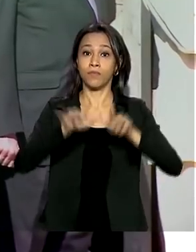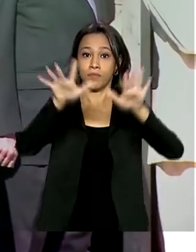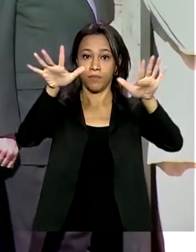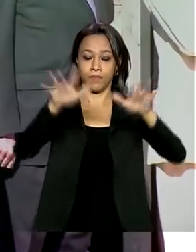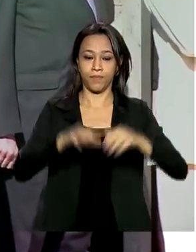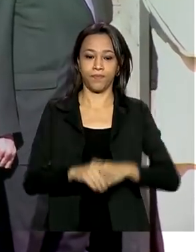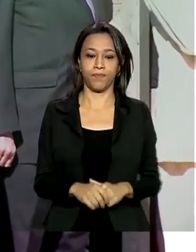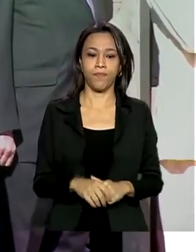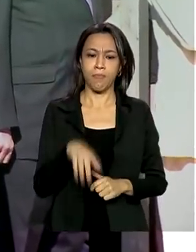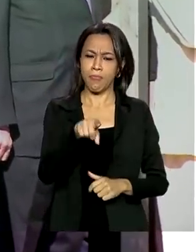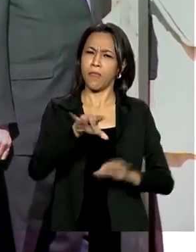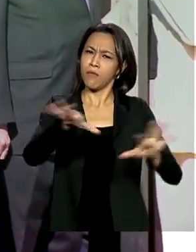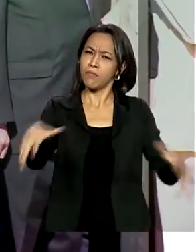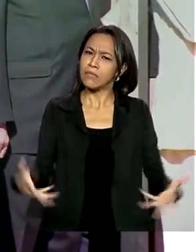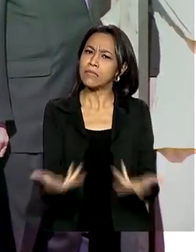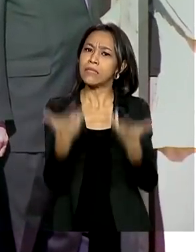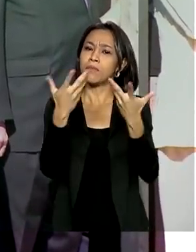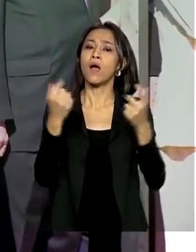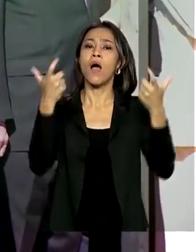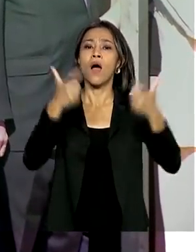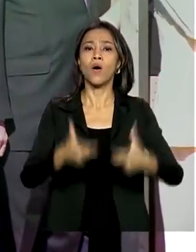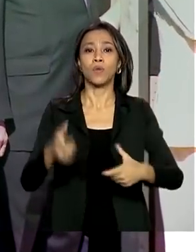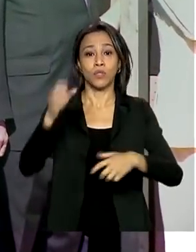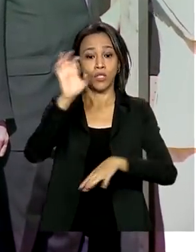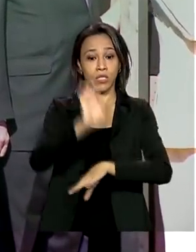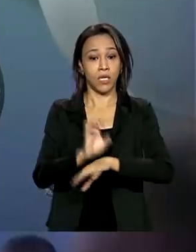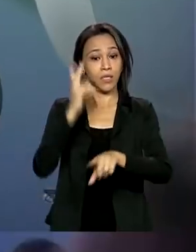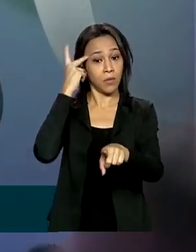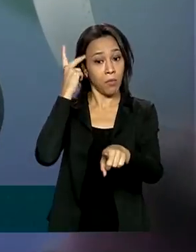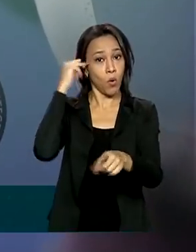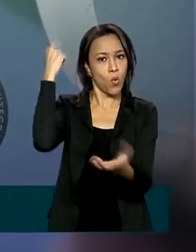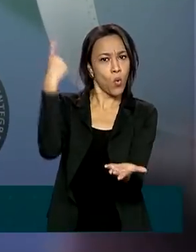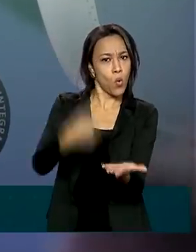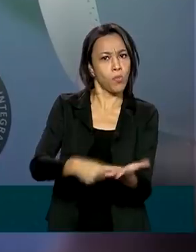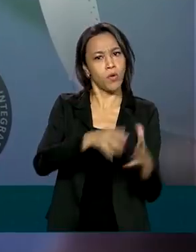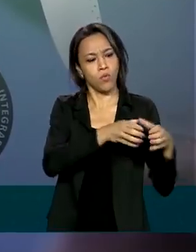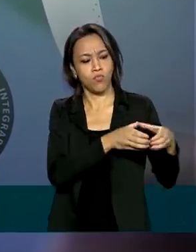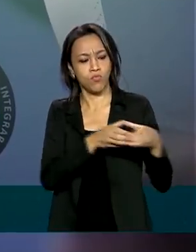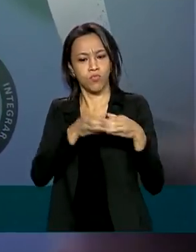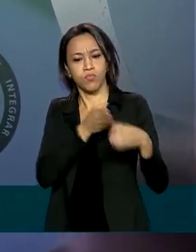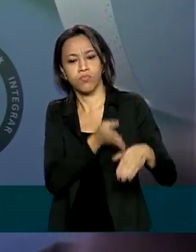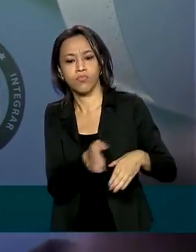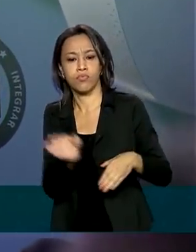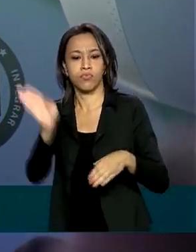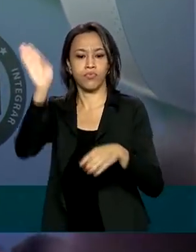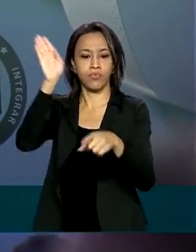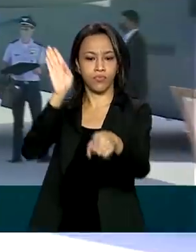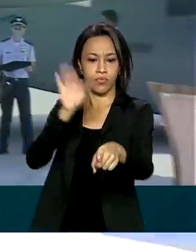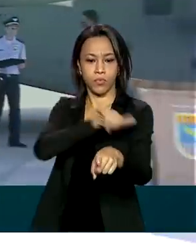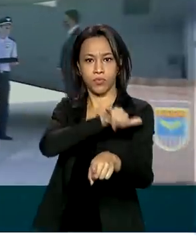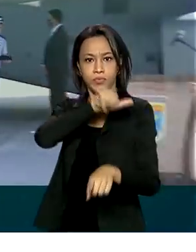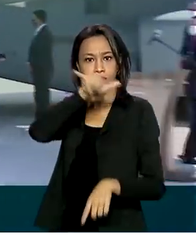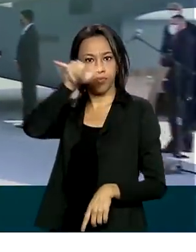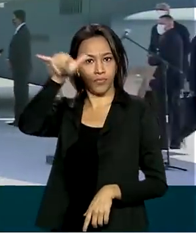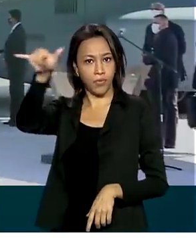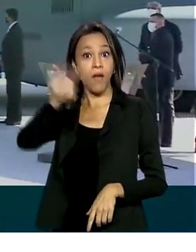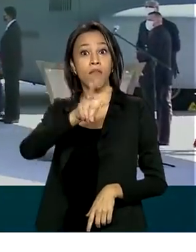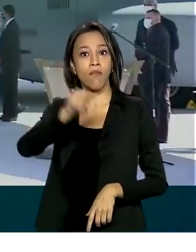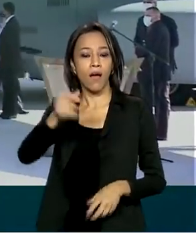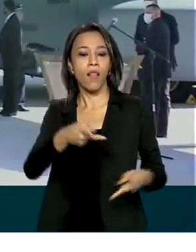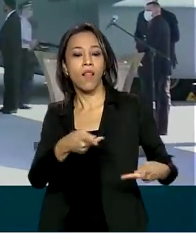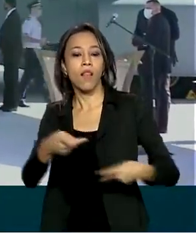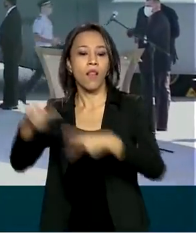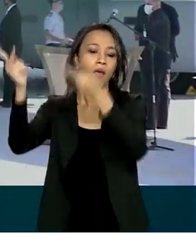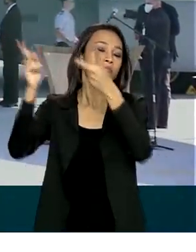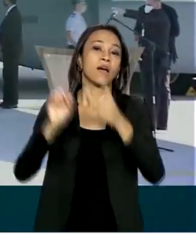Uma cerimônia na base aérea de São Paulo marcou o início da missão. No KC-390 da Força Aérea, será levada ao Líbano